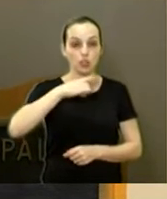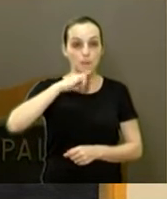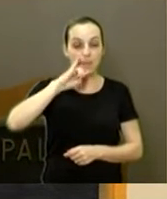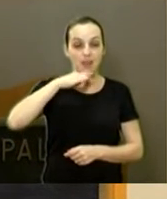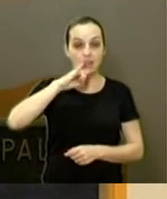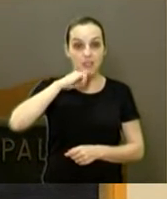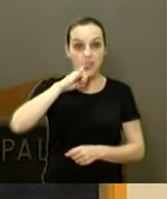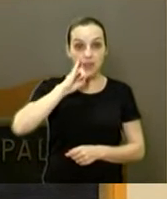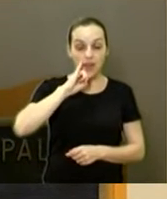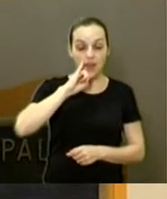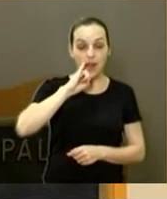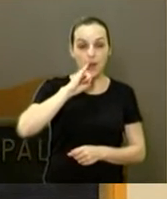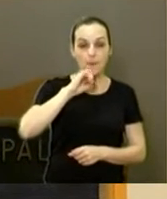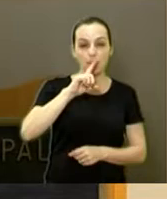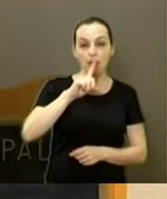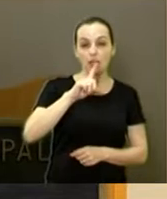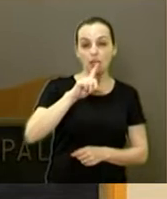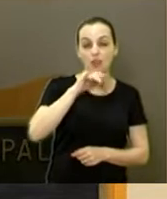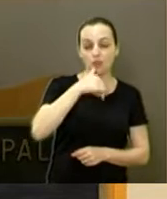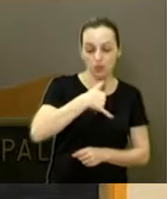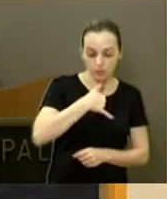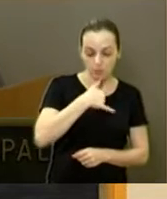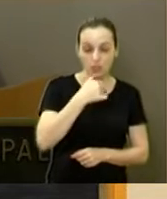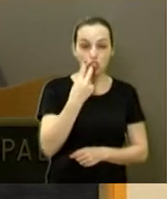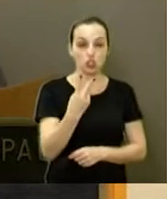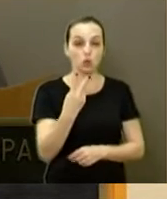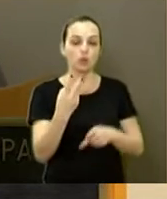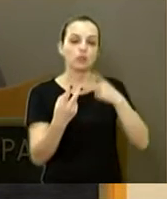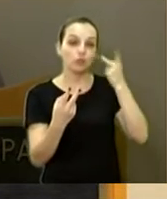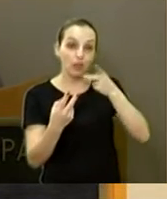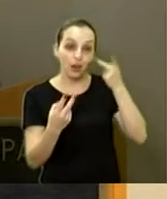Infelizmente, tinha só dois ou três vereadores, inclusive comigo.